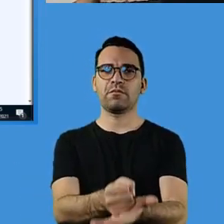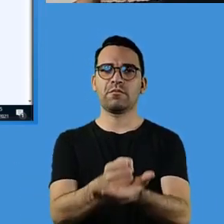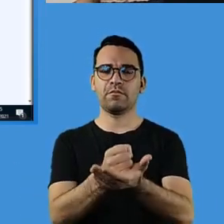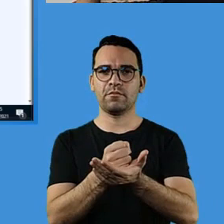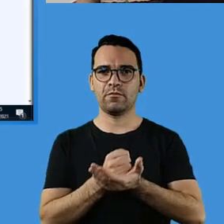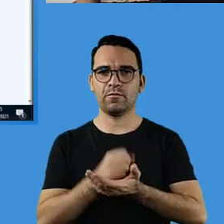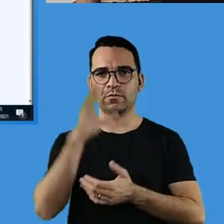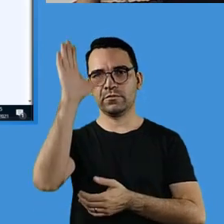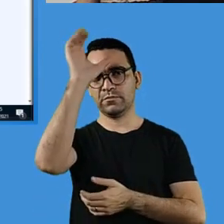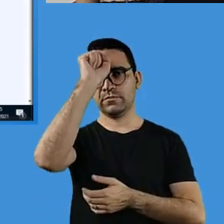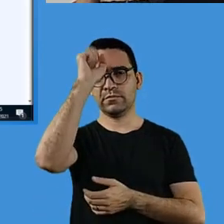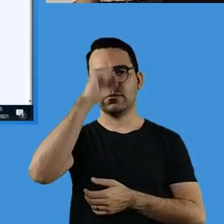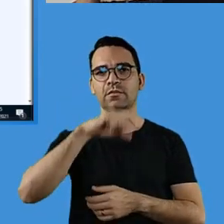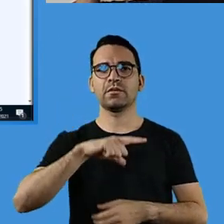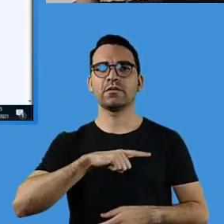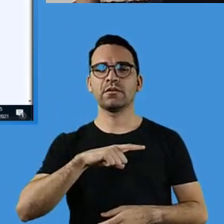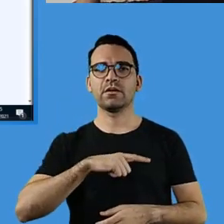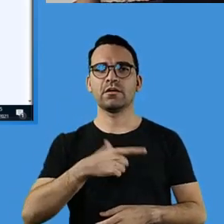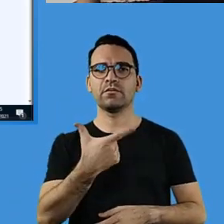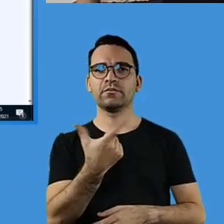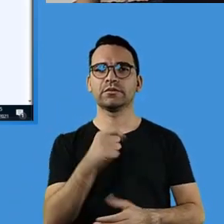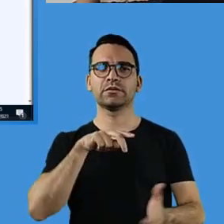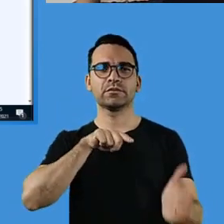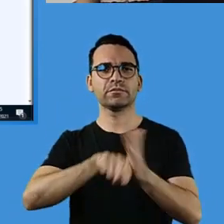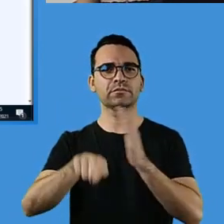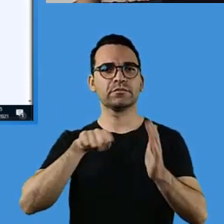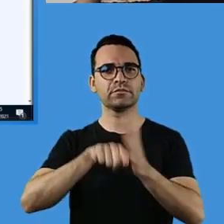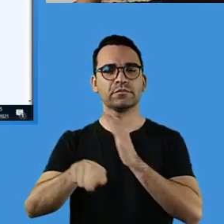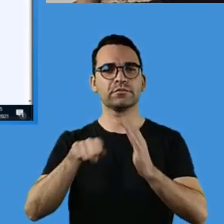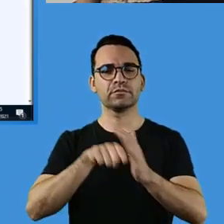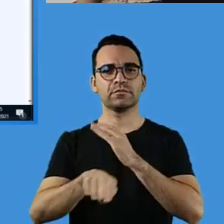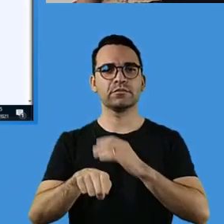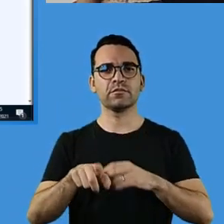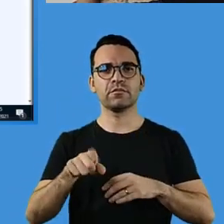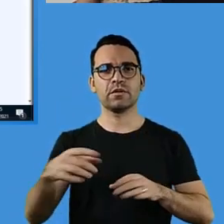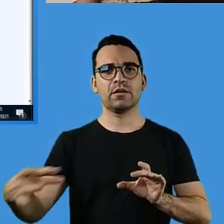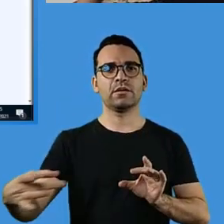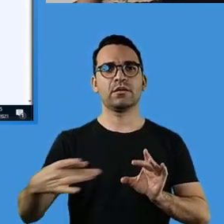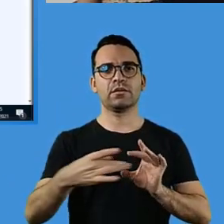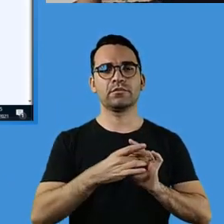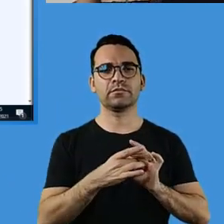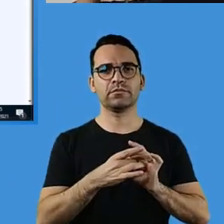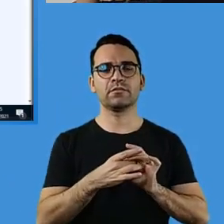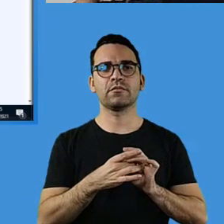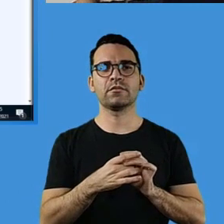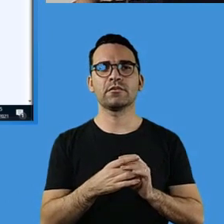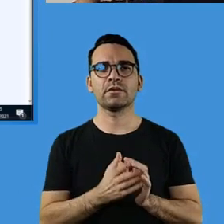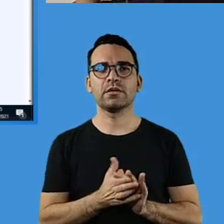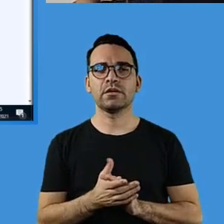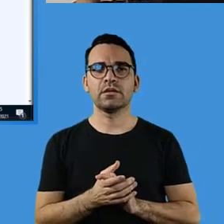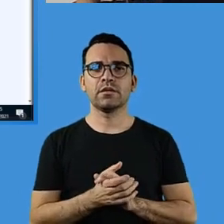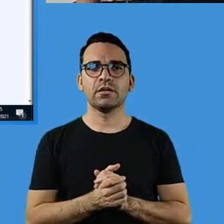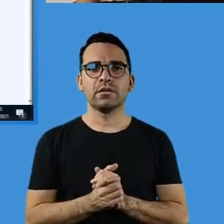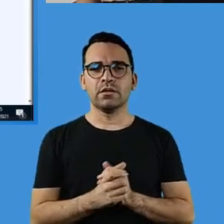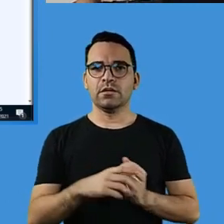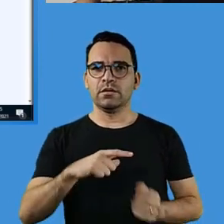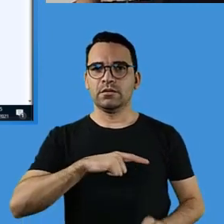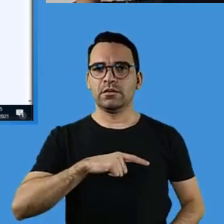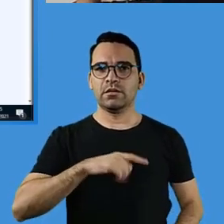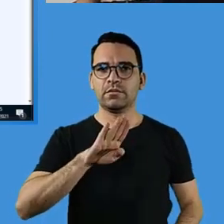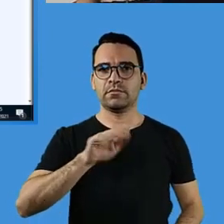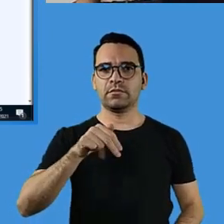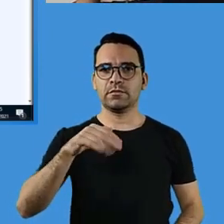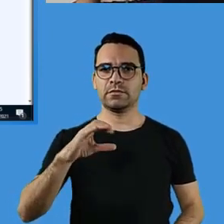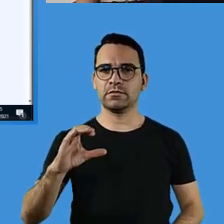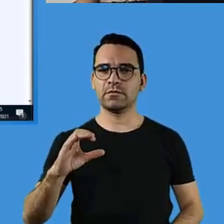testes têm 20 questões, todos ligados às habilidades prioritárias do mapa de foco da BNCC, que foi